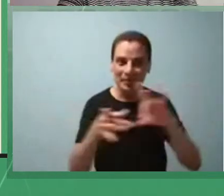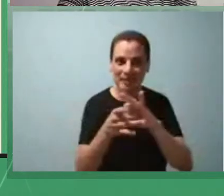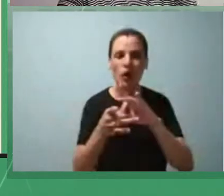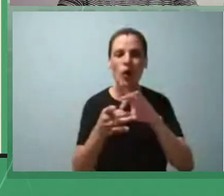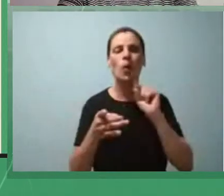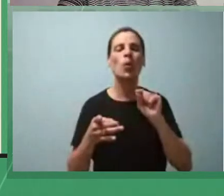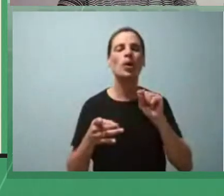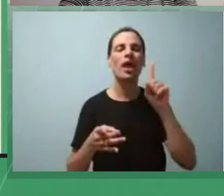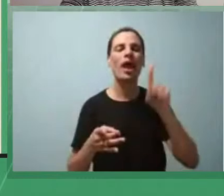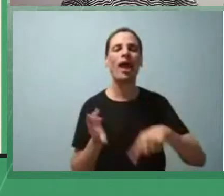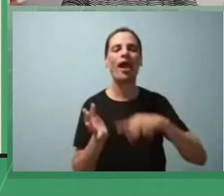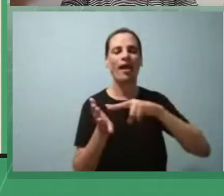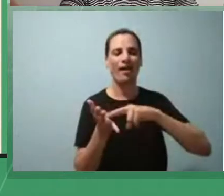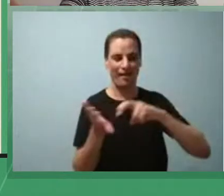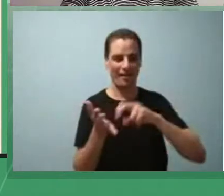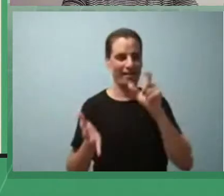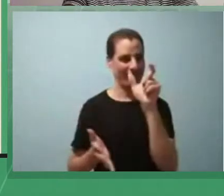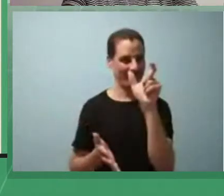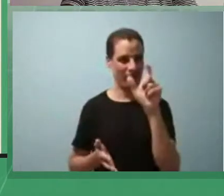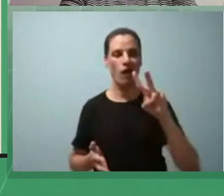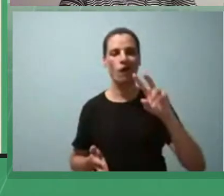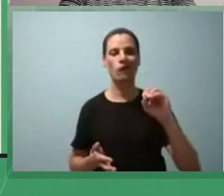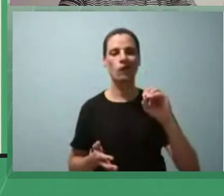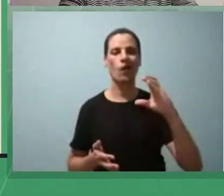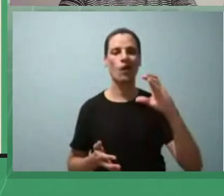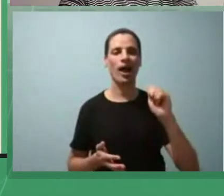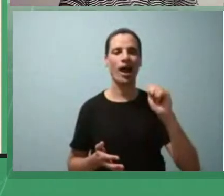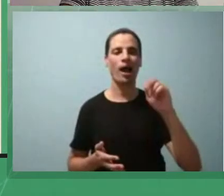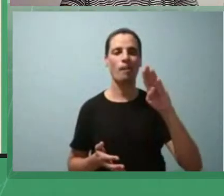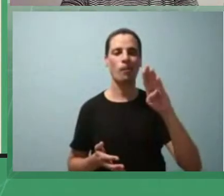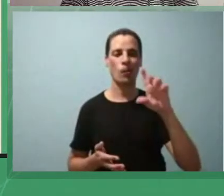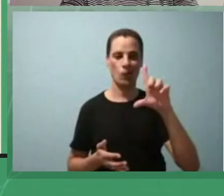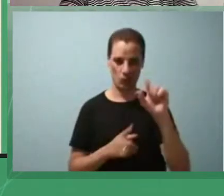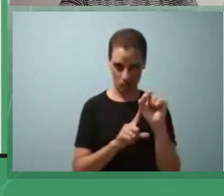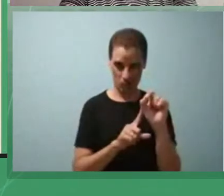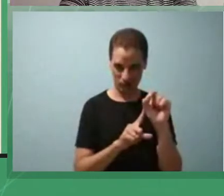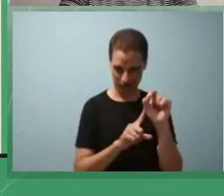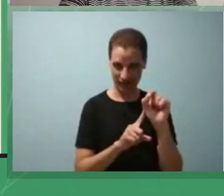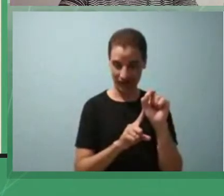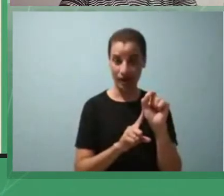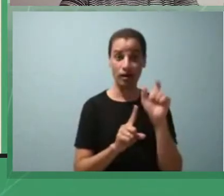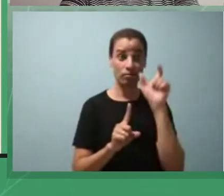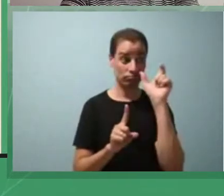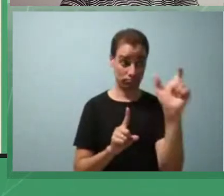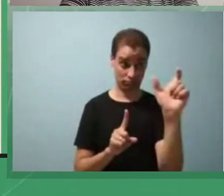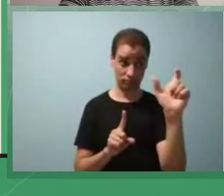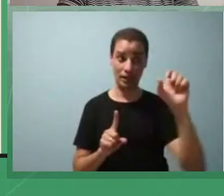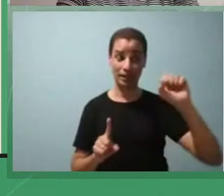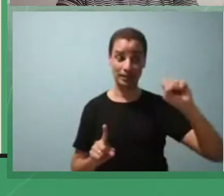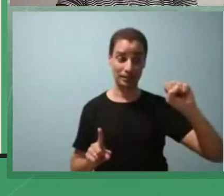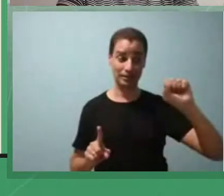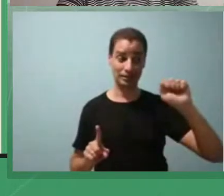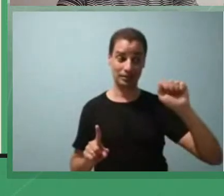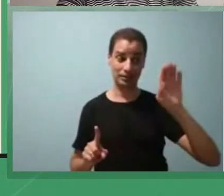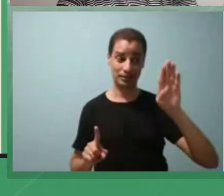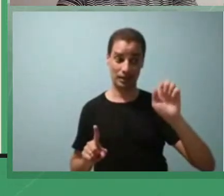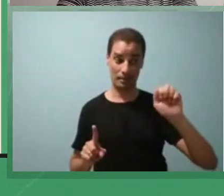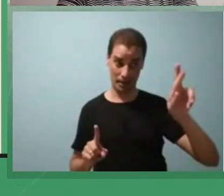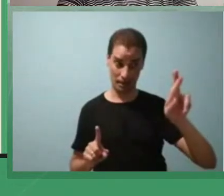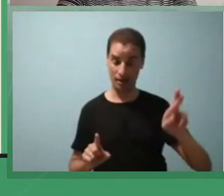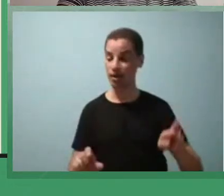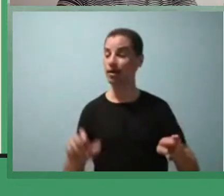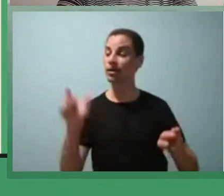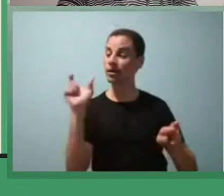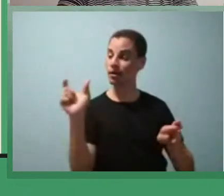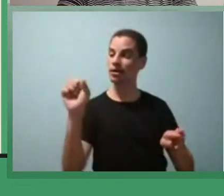vocábulo na própria etimologia dos vocábulos saber e sabor como afirma